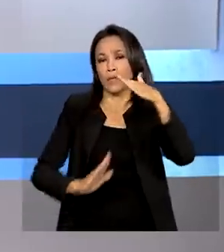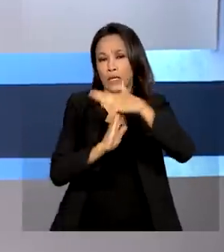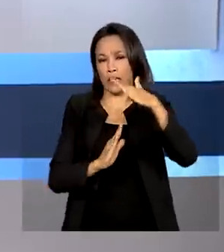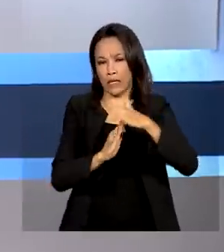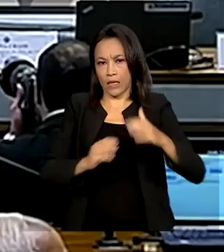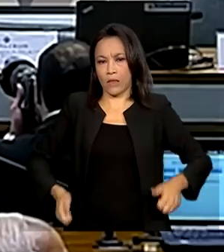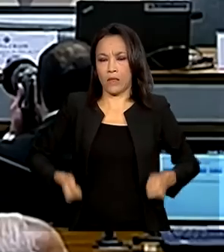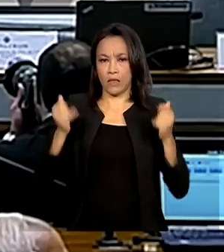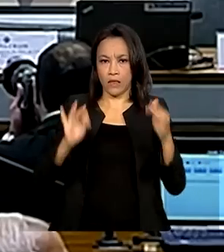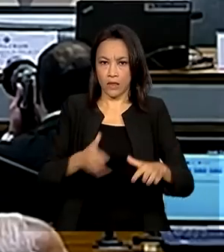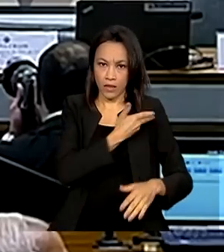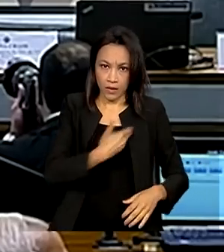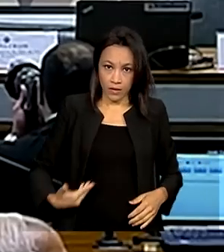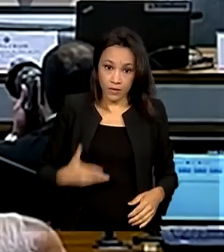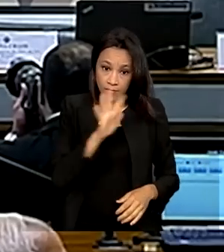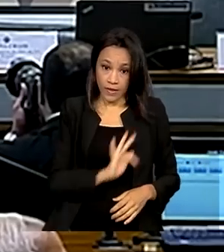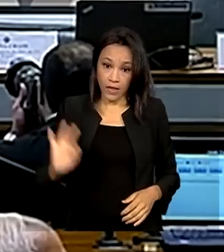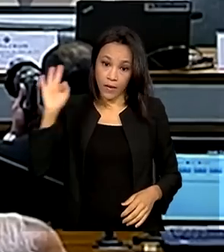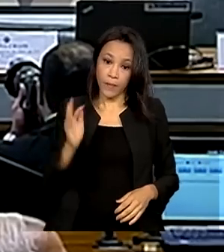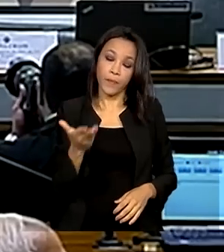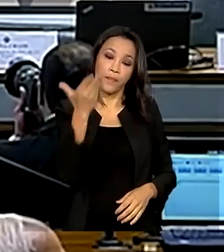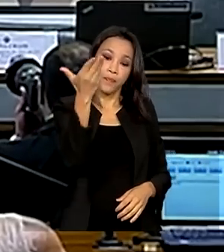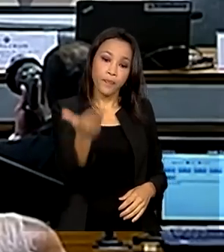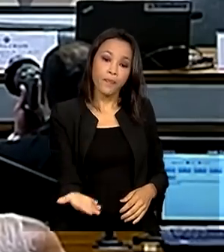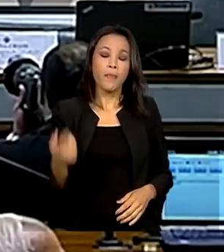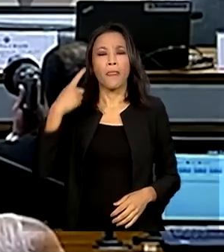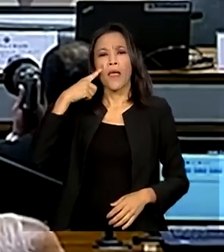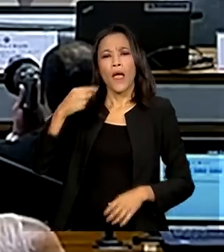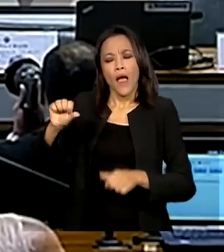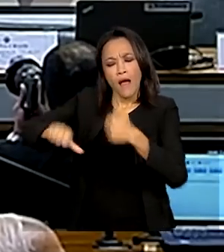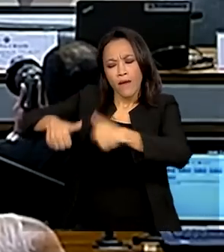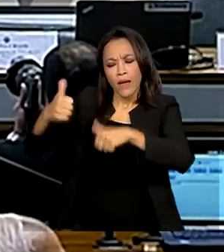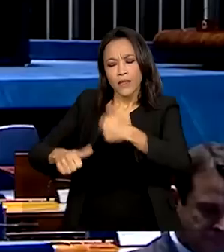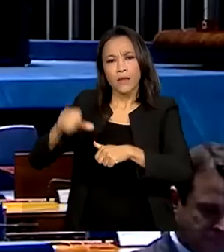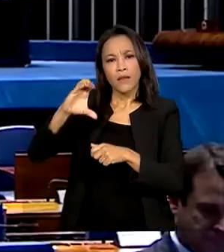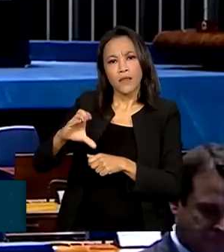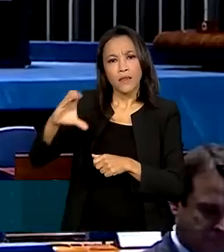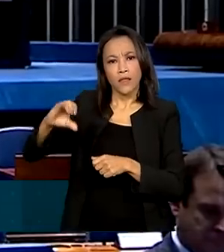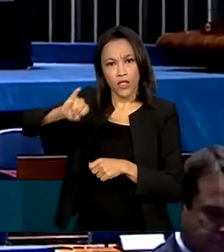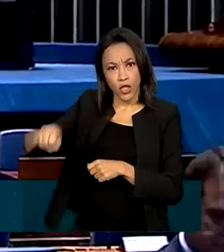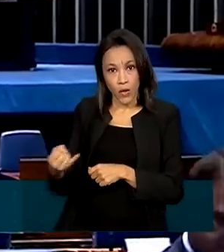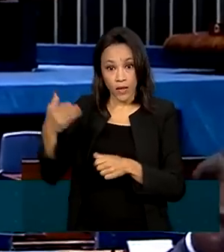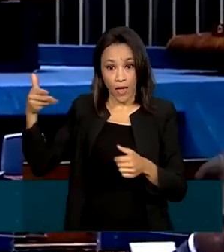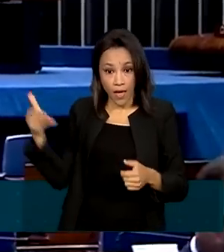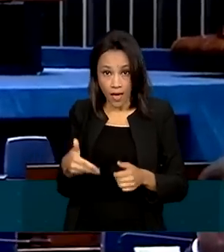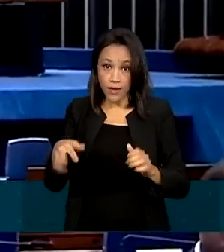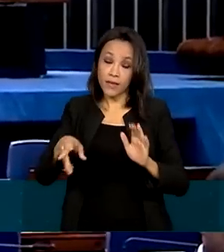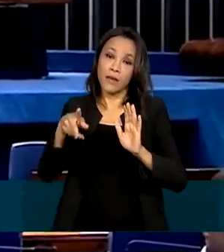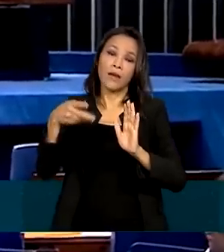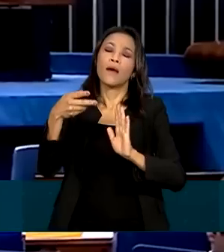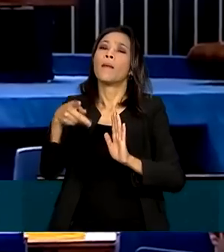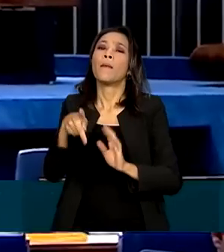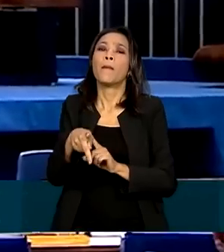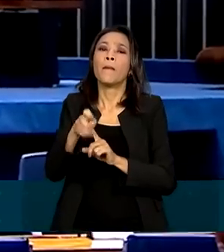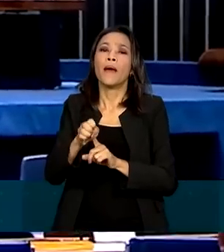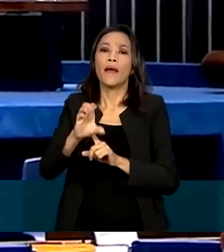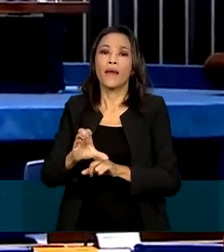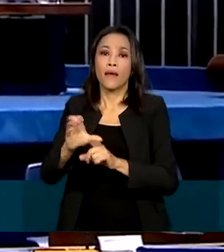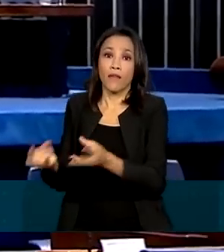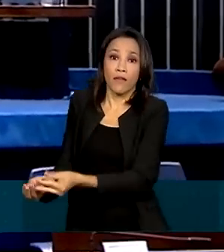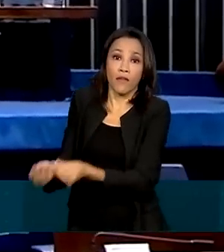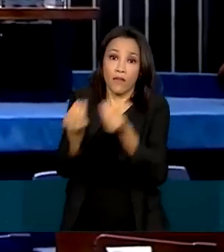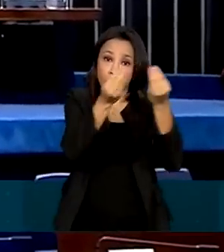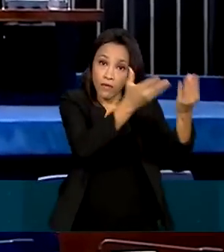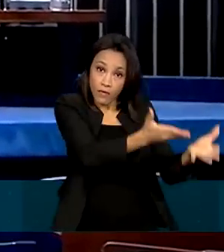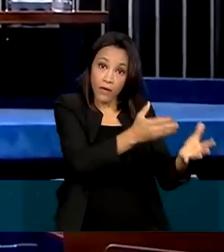federal. Após a avaliação da CCJ, a PEC da transição deve seguir para a votação no plenário do Senado já na